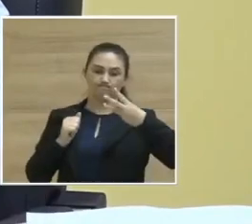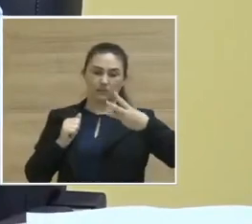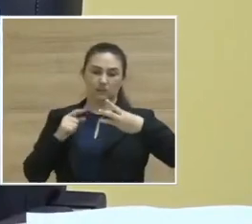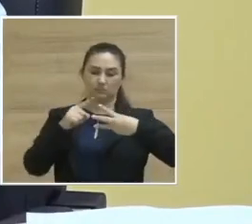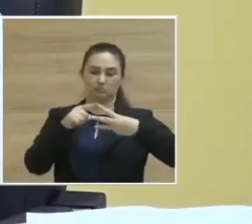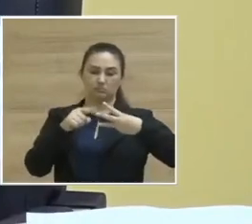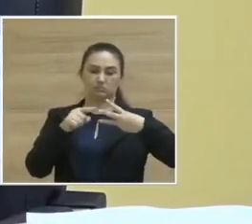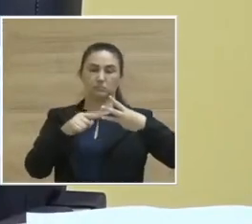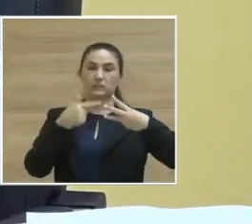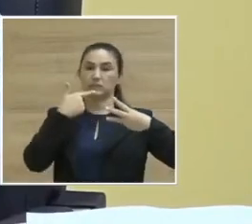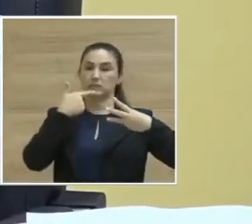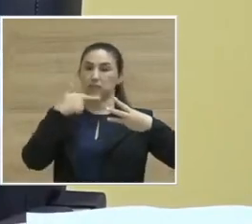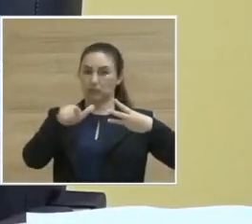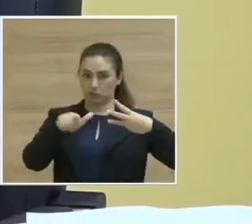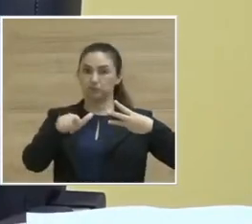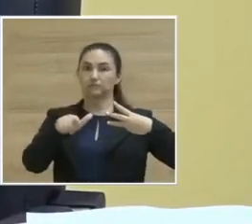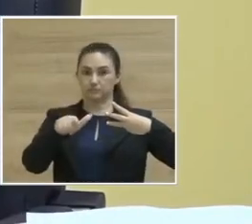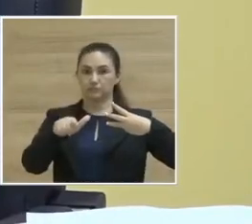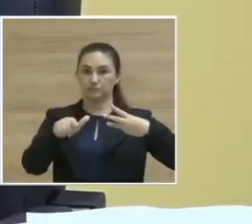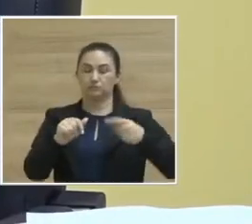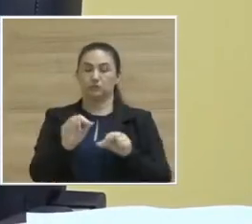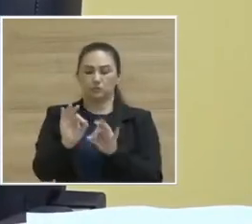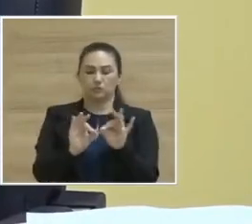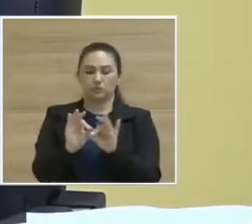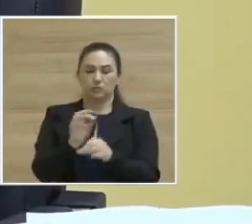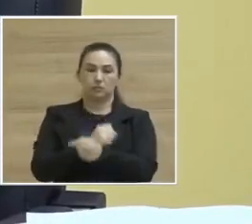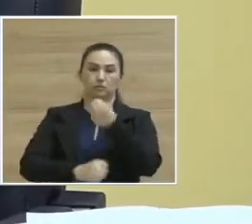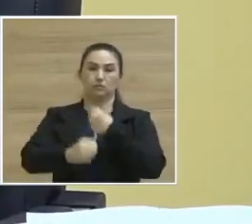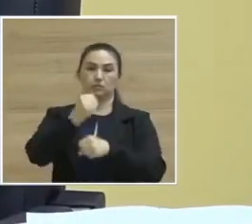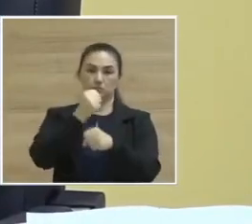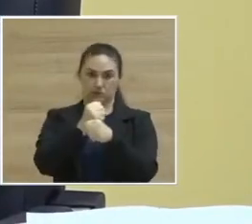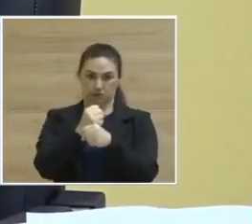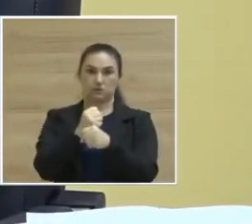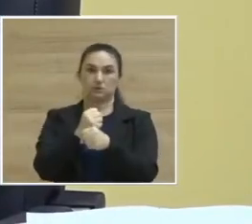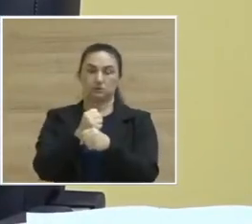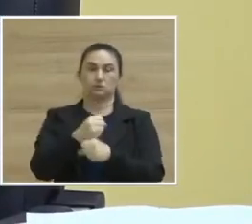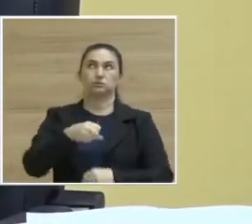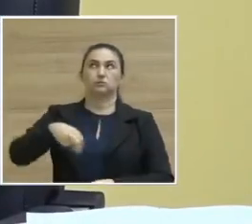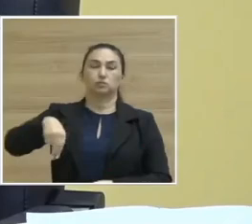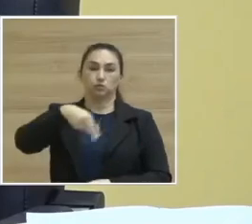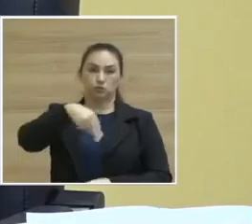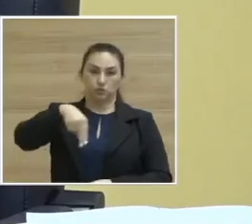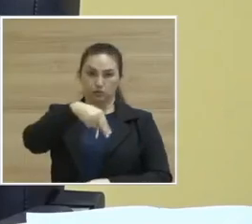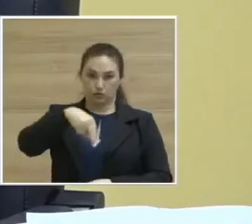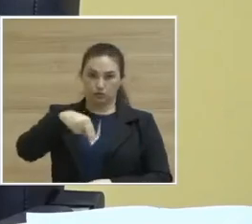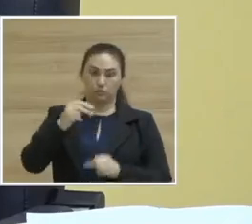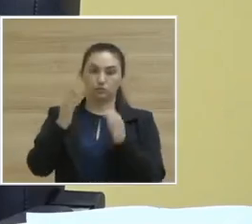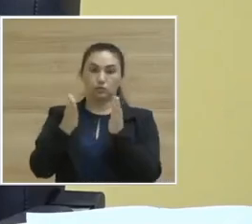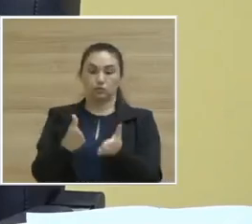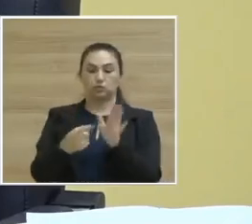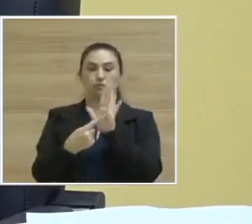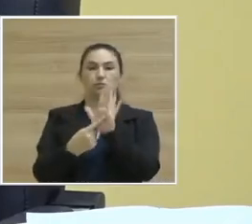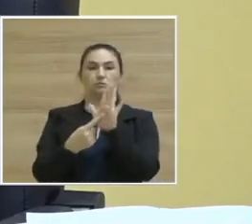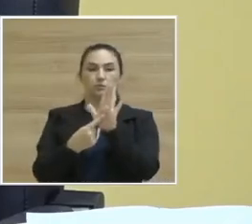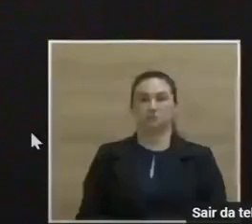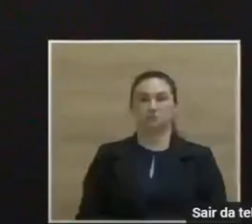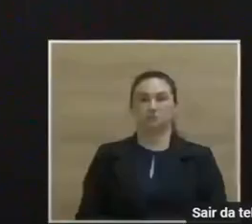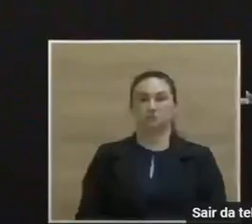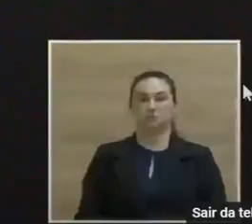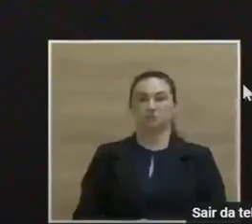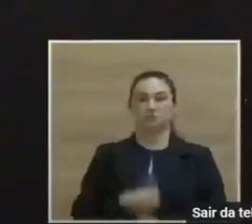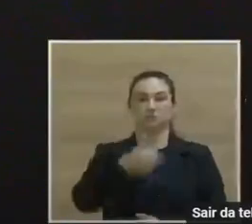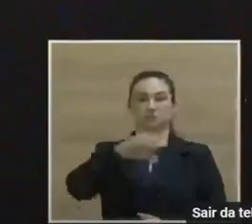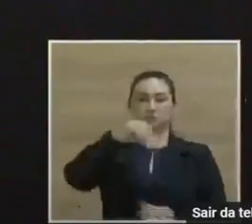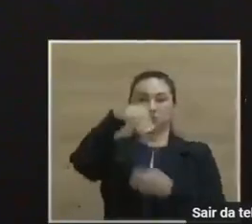elaboramos esse projeto no ano passado, começou a tramitar, como a vereadora Cris falou, em novembro, e hoje apresenta para essa Casa de Leis.